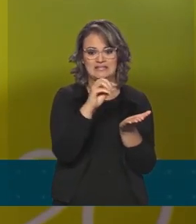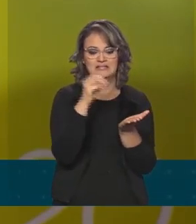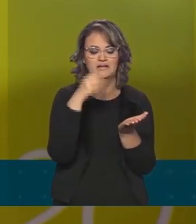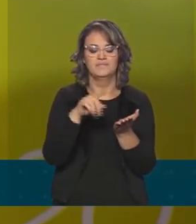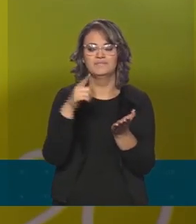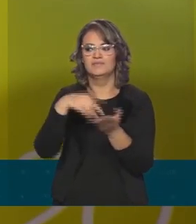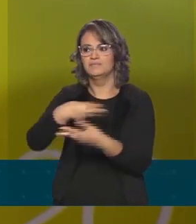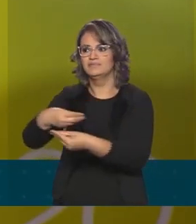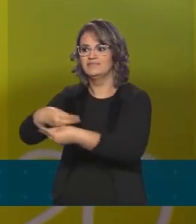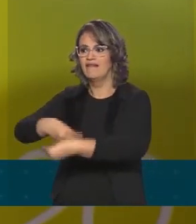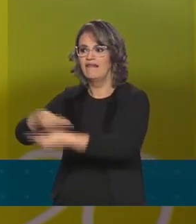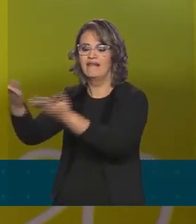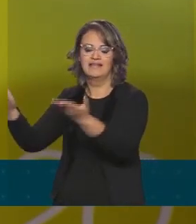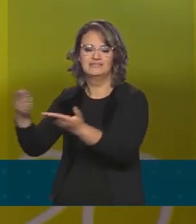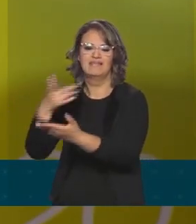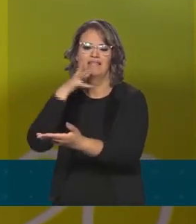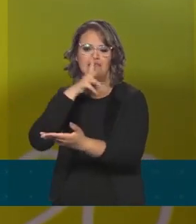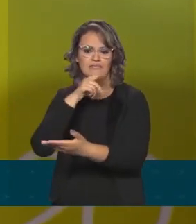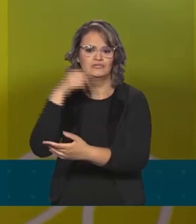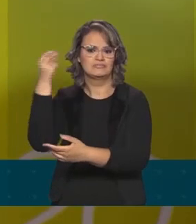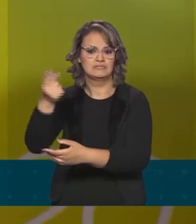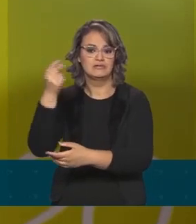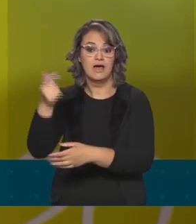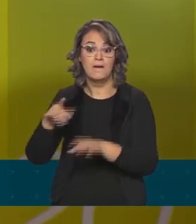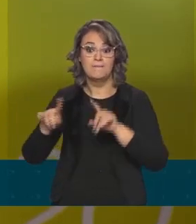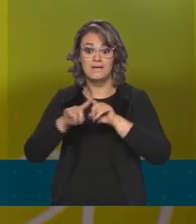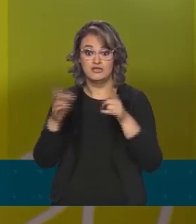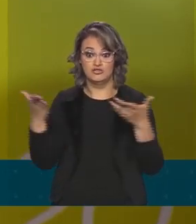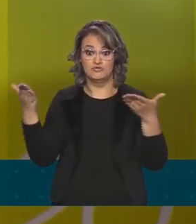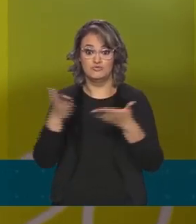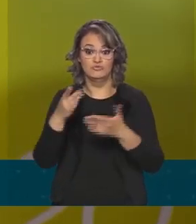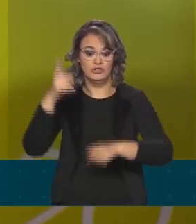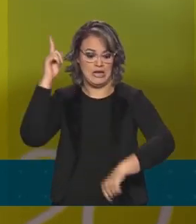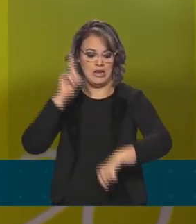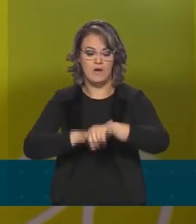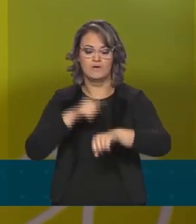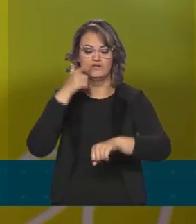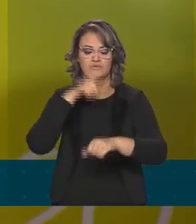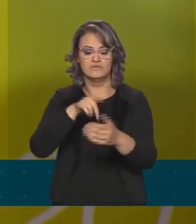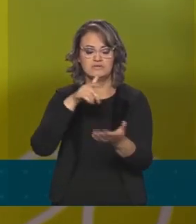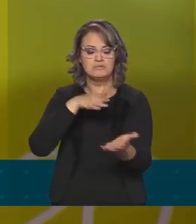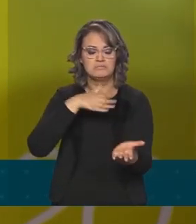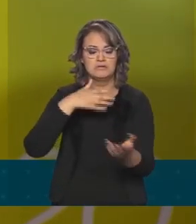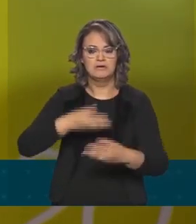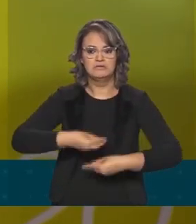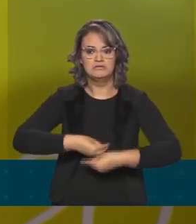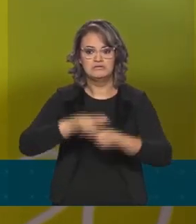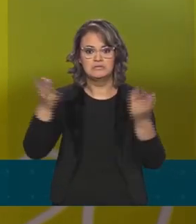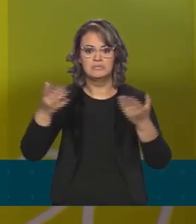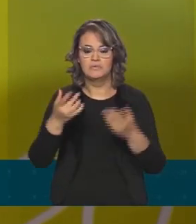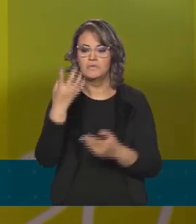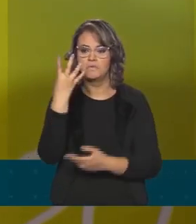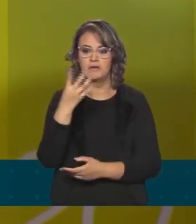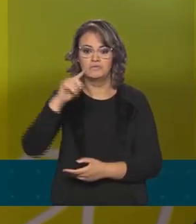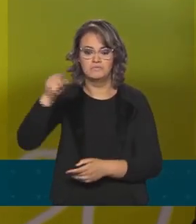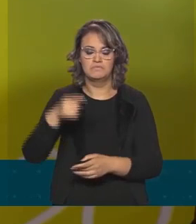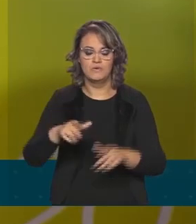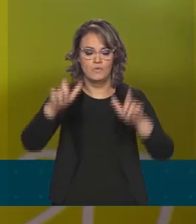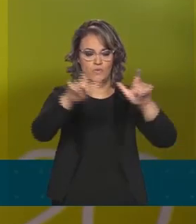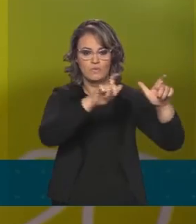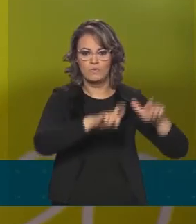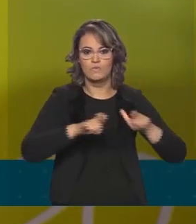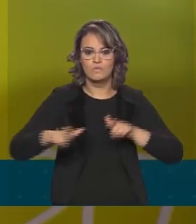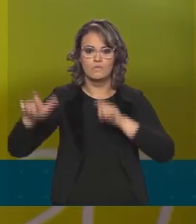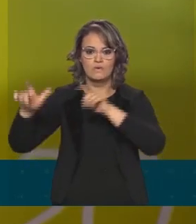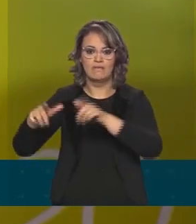e nós conseguimos, no próprio dia, distribuir uma prova em todos os mais de 4 mil laboratórios no país e